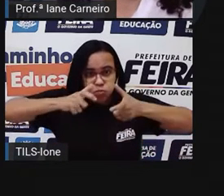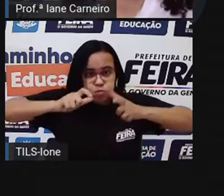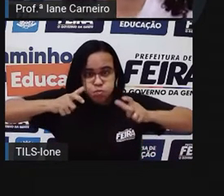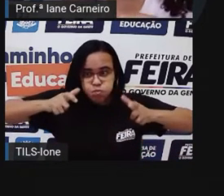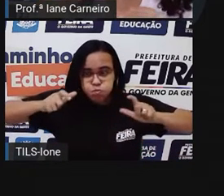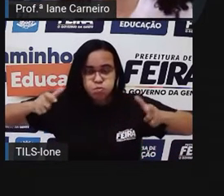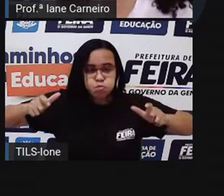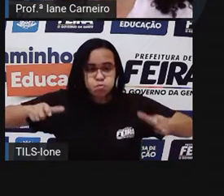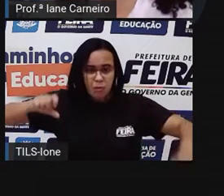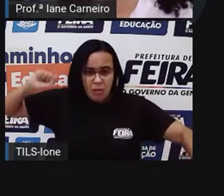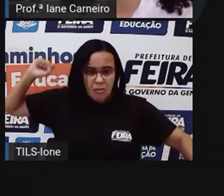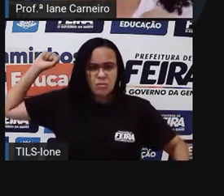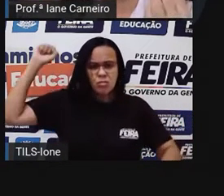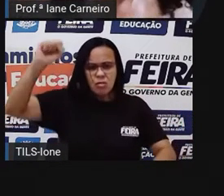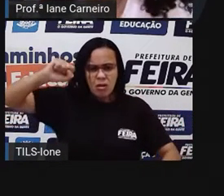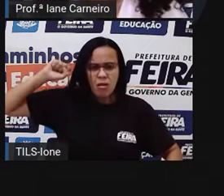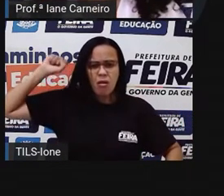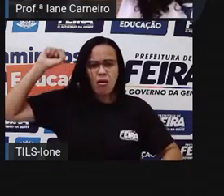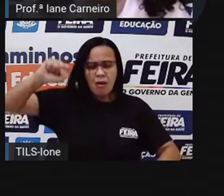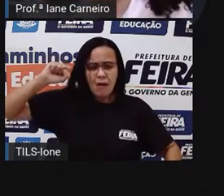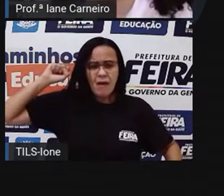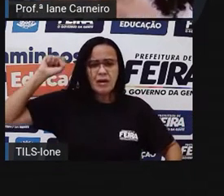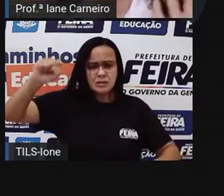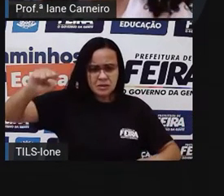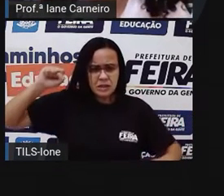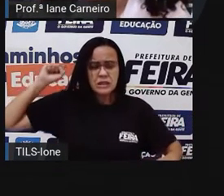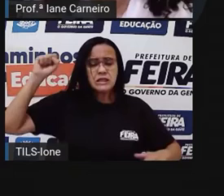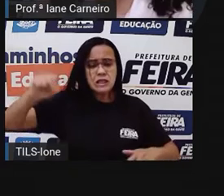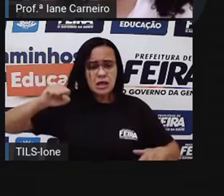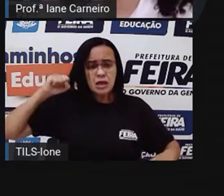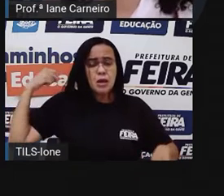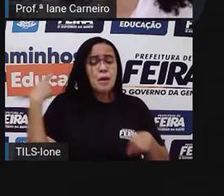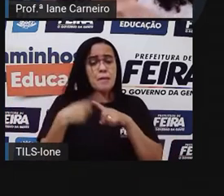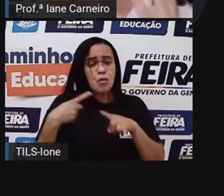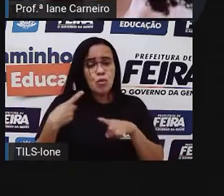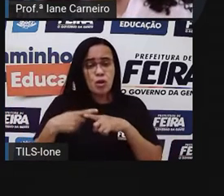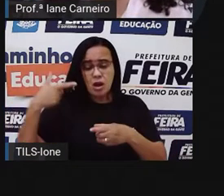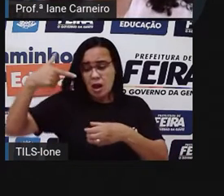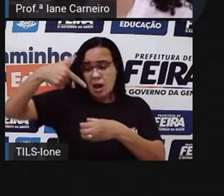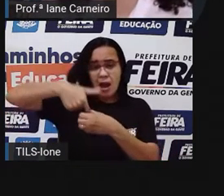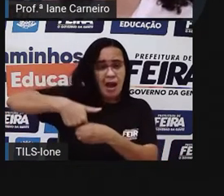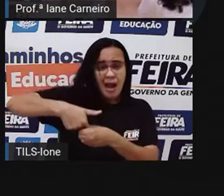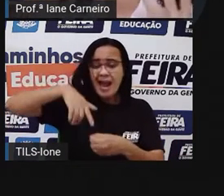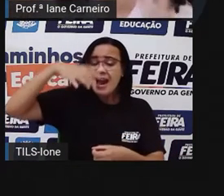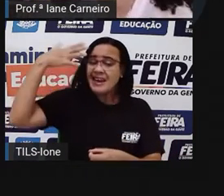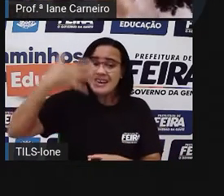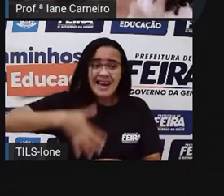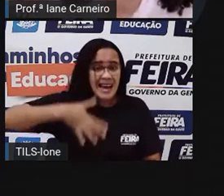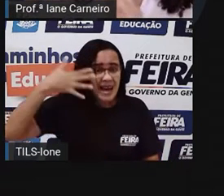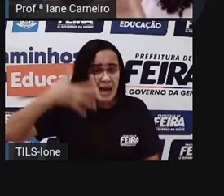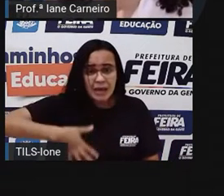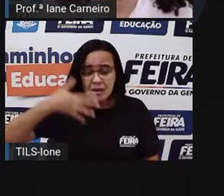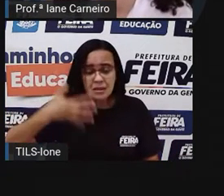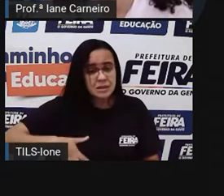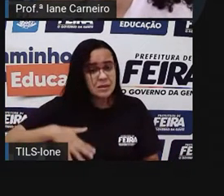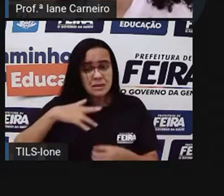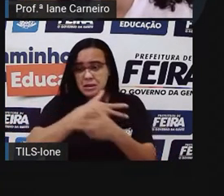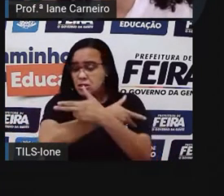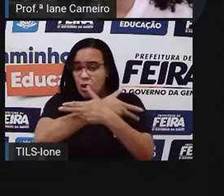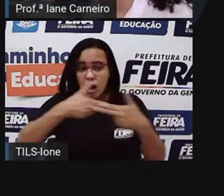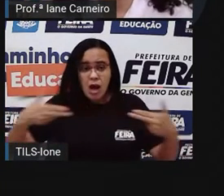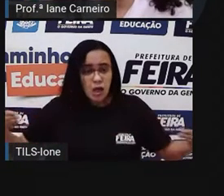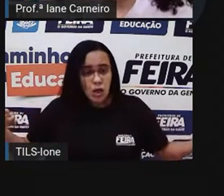gasolina não estavam mais vendendo gasolina, porque não tinha mais. Os produtos em algumas cidades